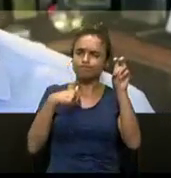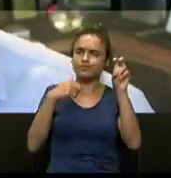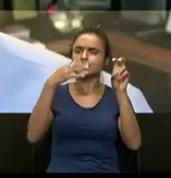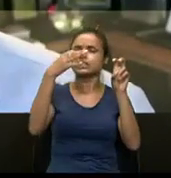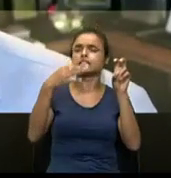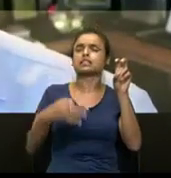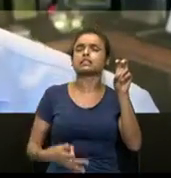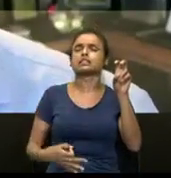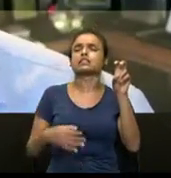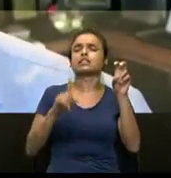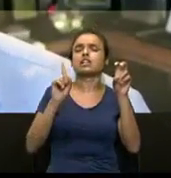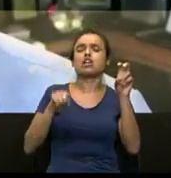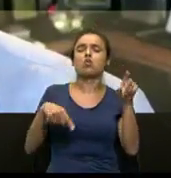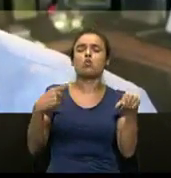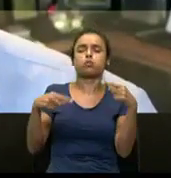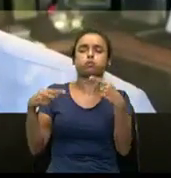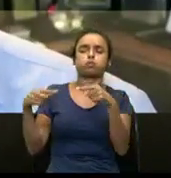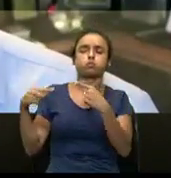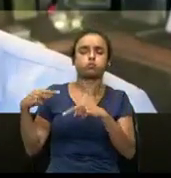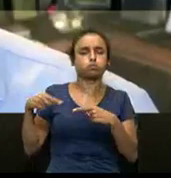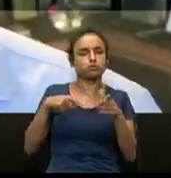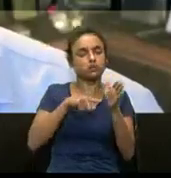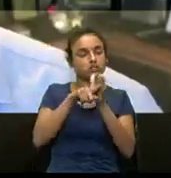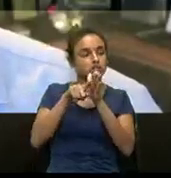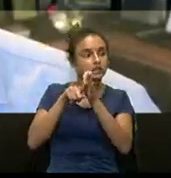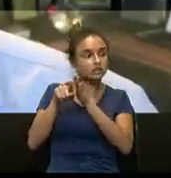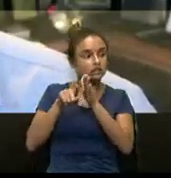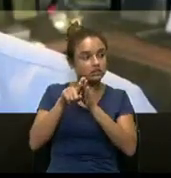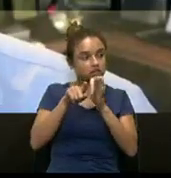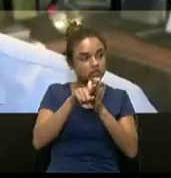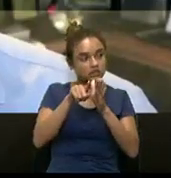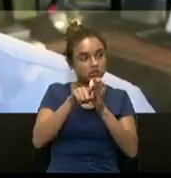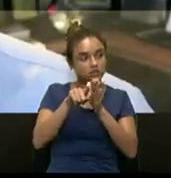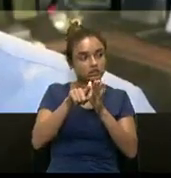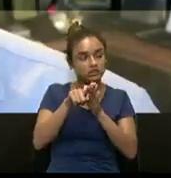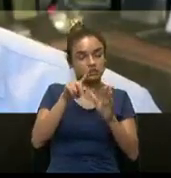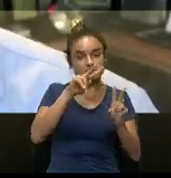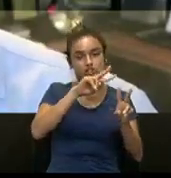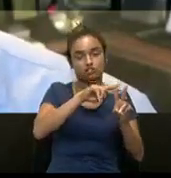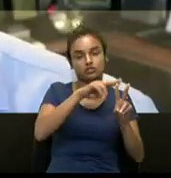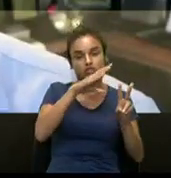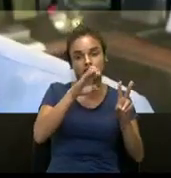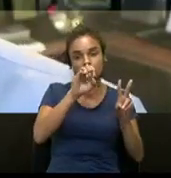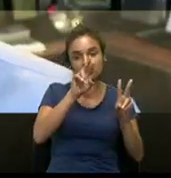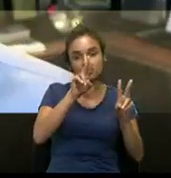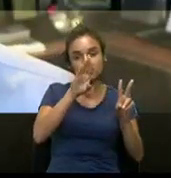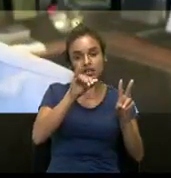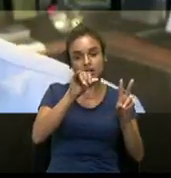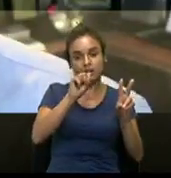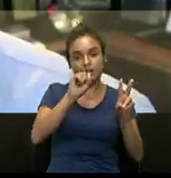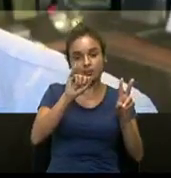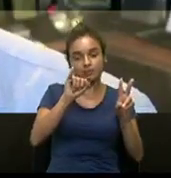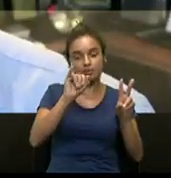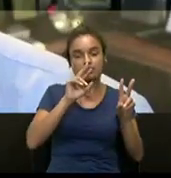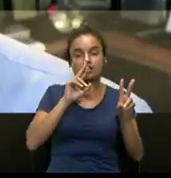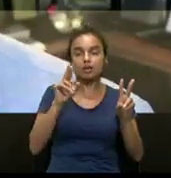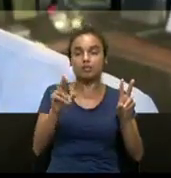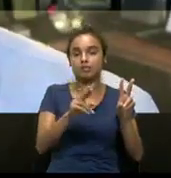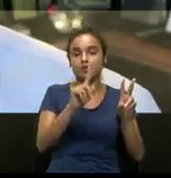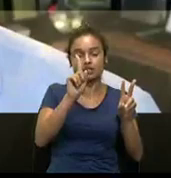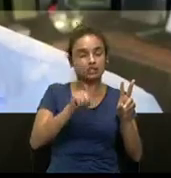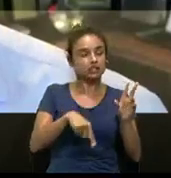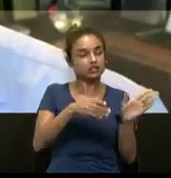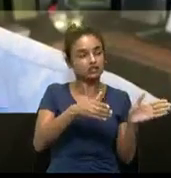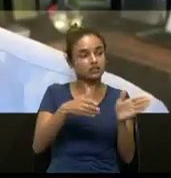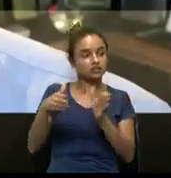certeza, é o mais perguntado aqui entre as perguntas com a hashtag Cerbasi Responde, dentre os que ainda não foram respondidos. O assunto hoje